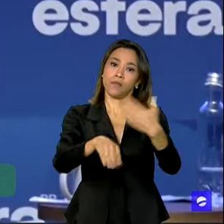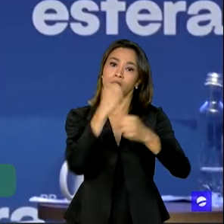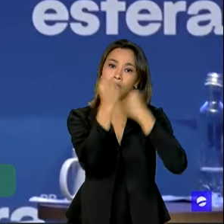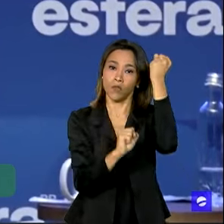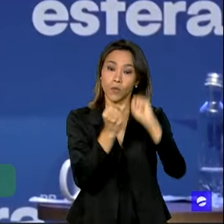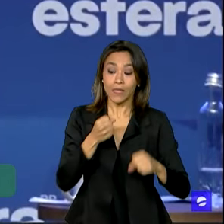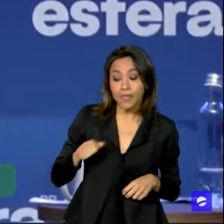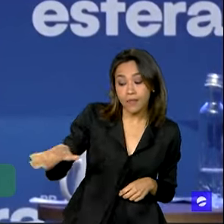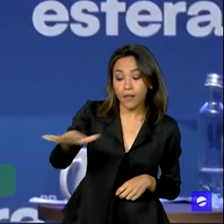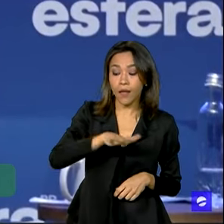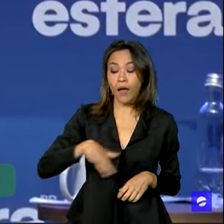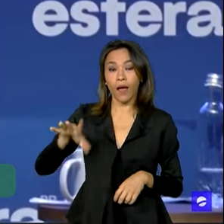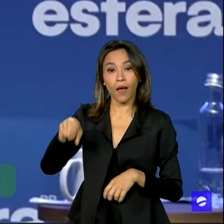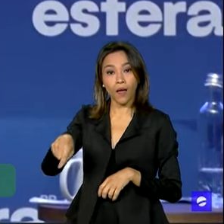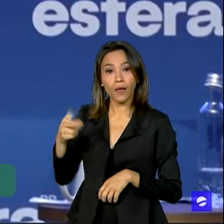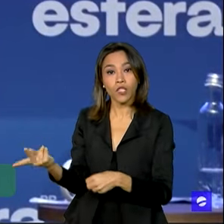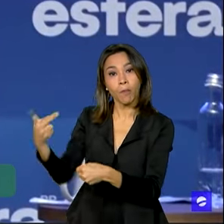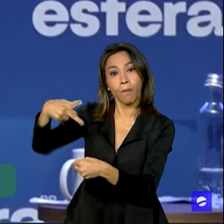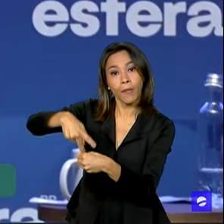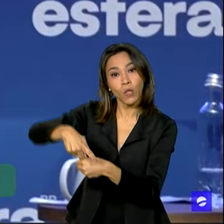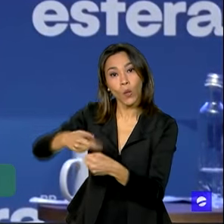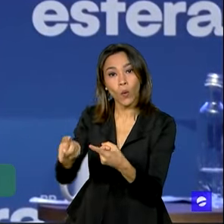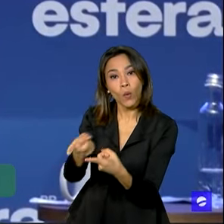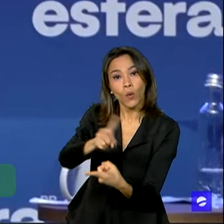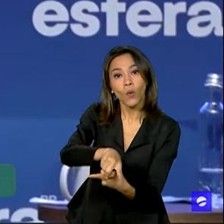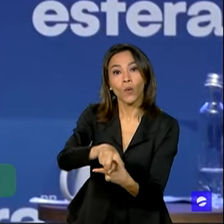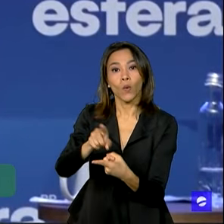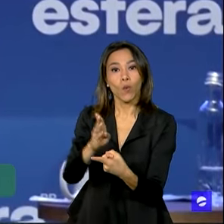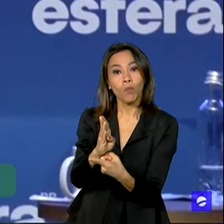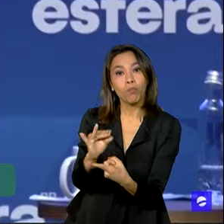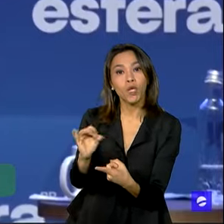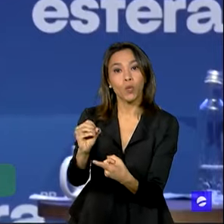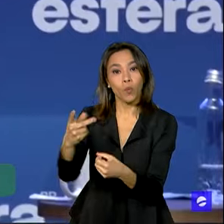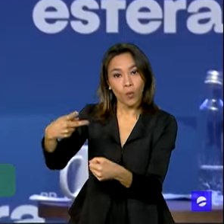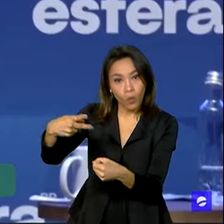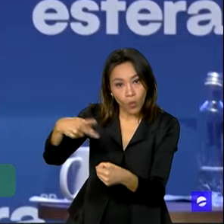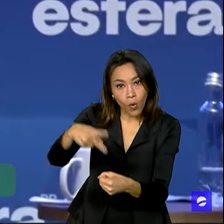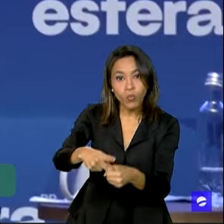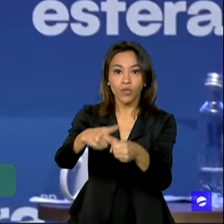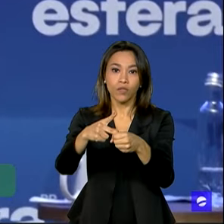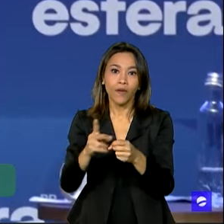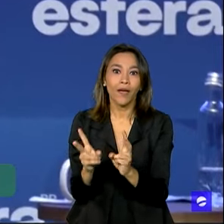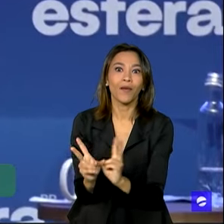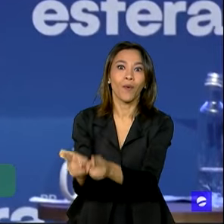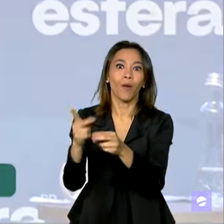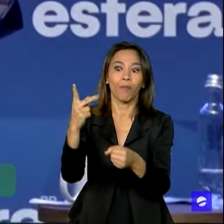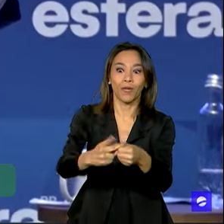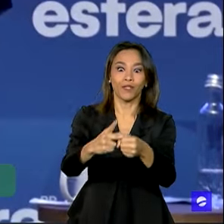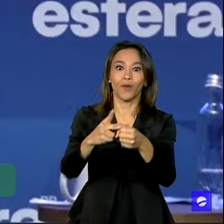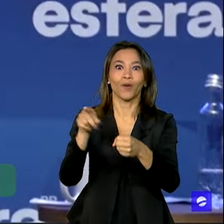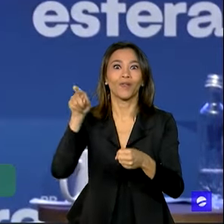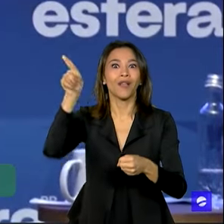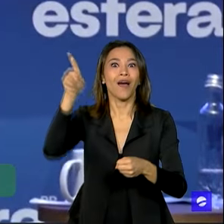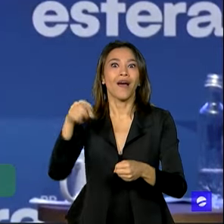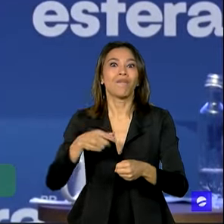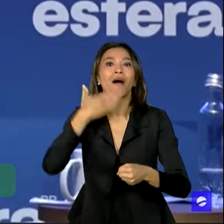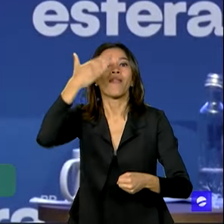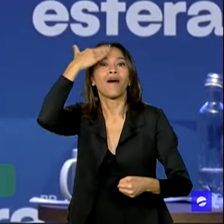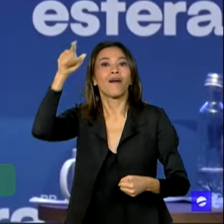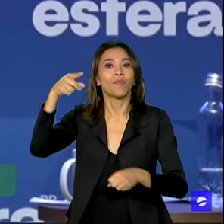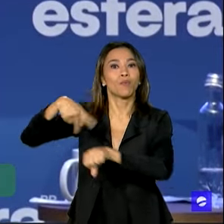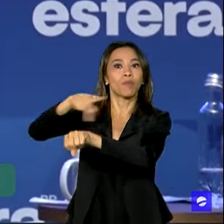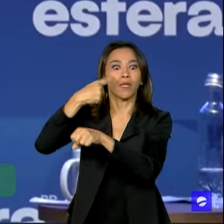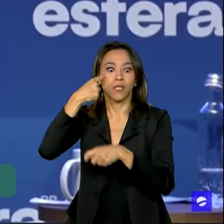petróleo, gás e biocombustíveis, todos sabem que os biocombustíveis são para o Brasil o que o petróleo é para a Rábia Saudita. Tudo isso é uma grande